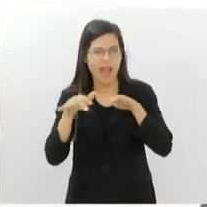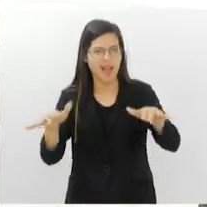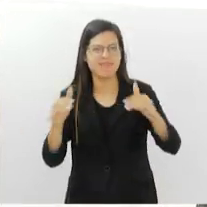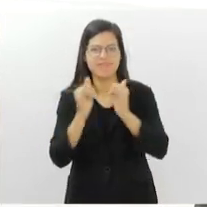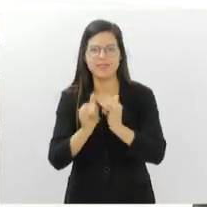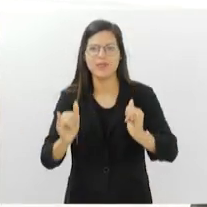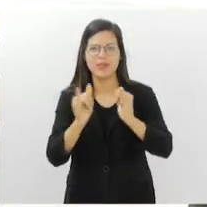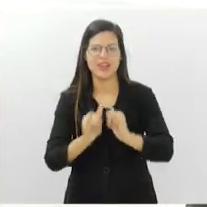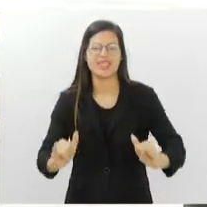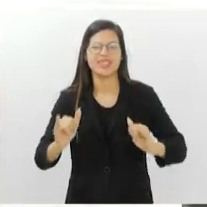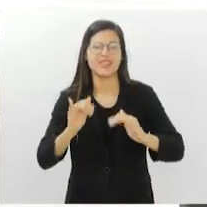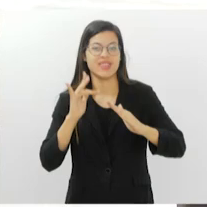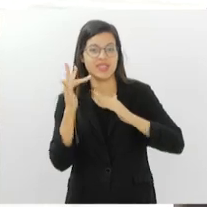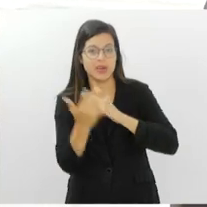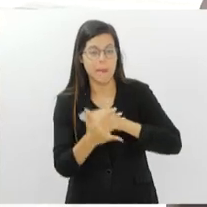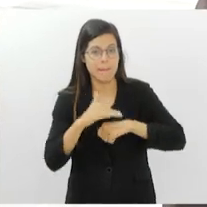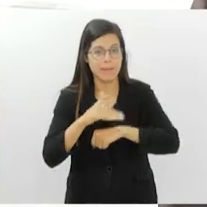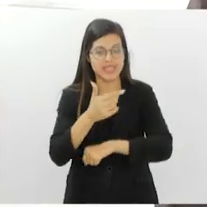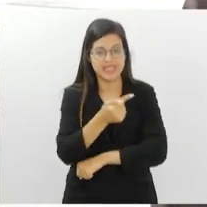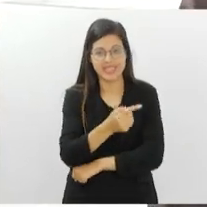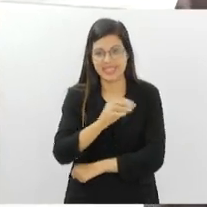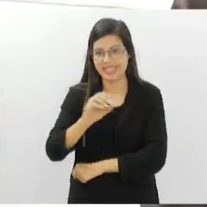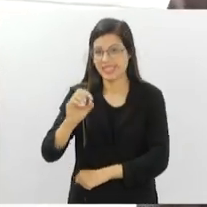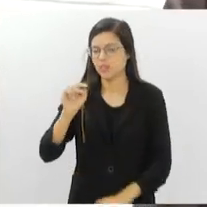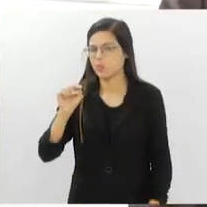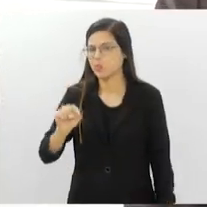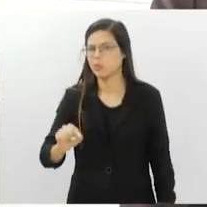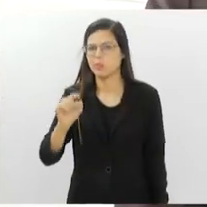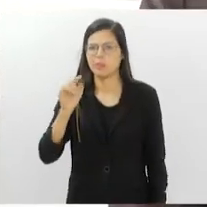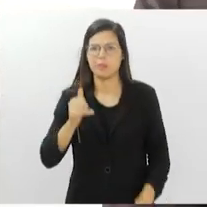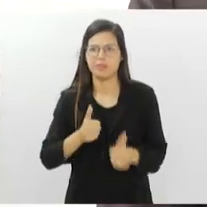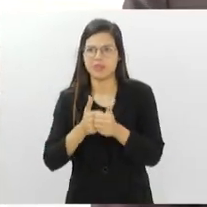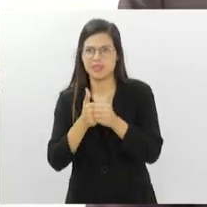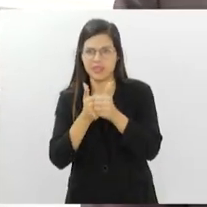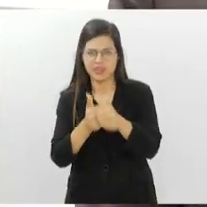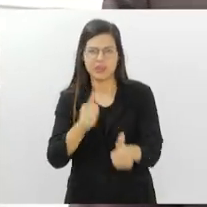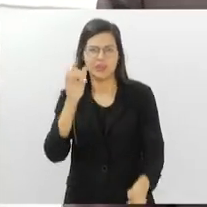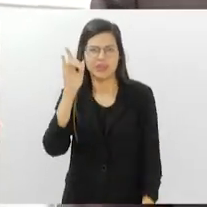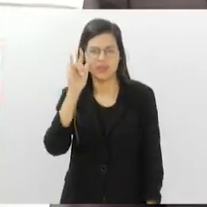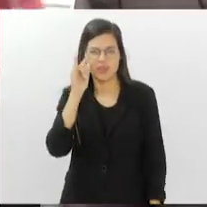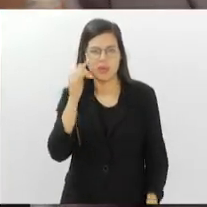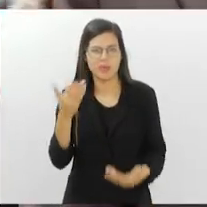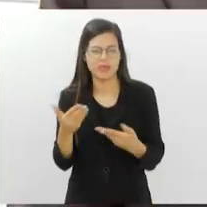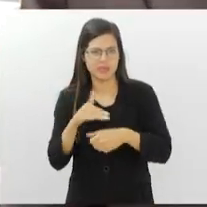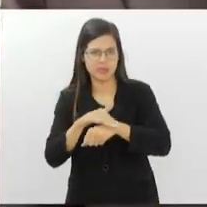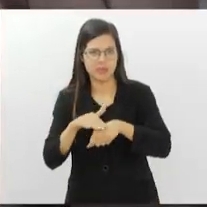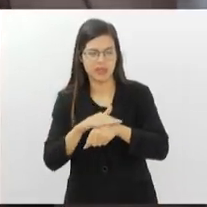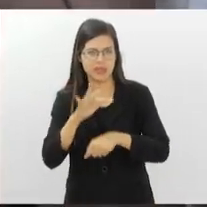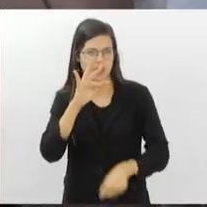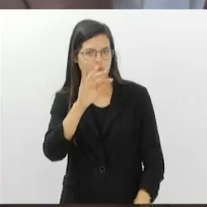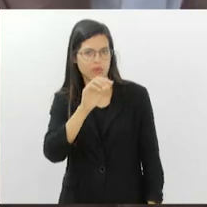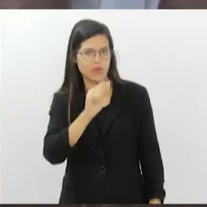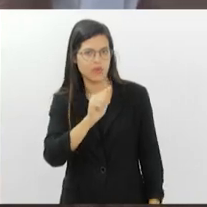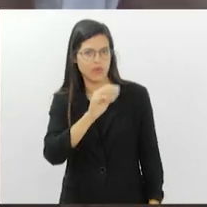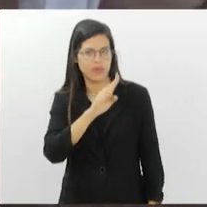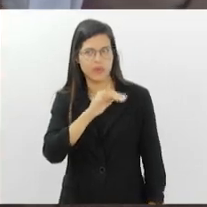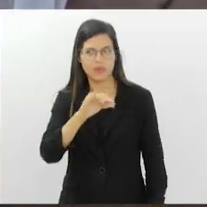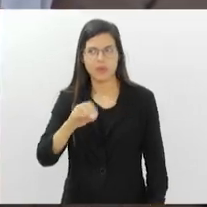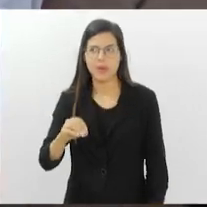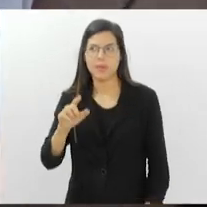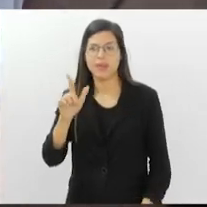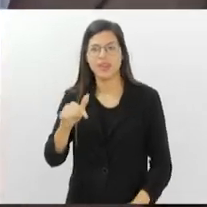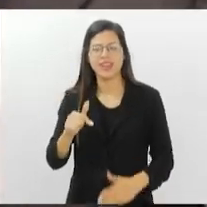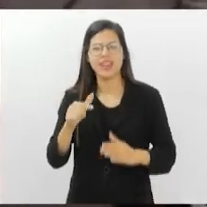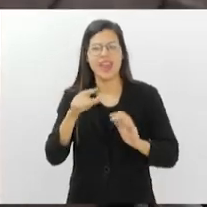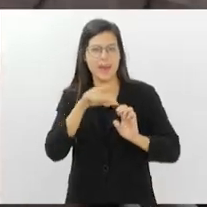anteriormente, são mais de 700 mil seguidores nas redes sociais. Hoje a gente conversa com o Fábio Vaz, que é empreendedor. Fábio, como